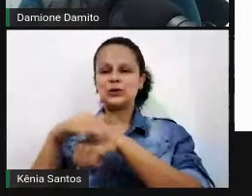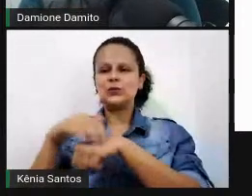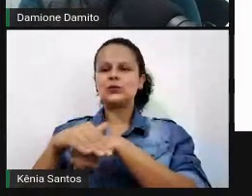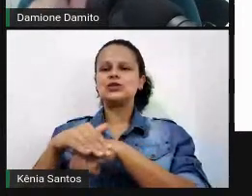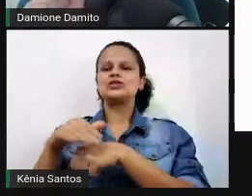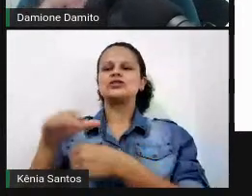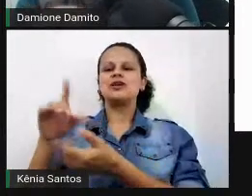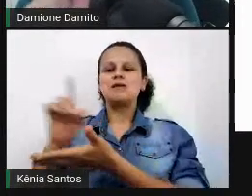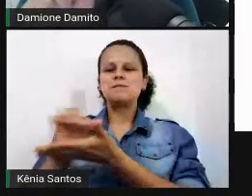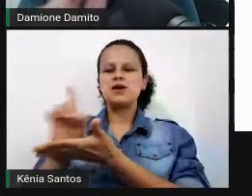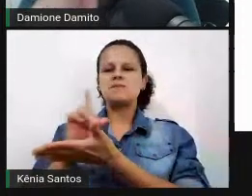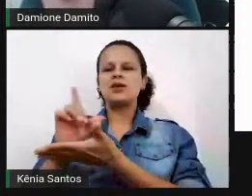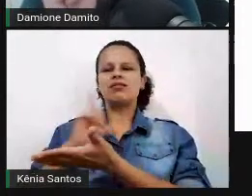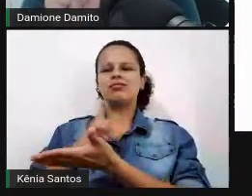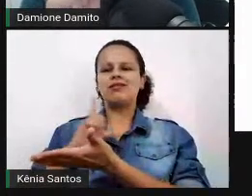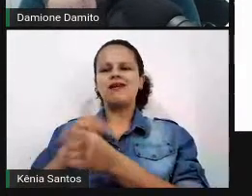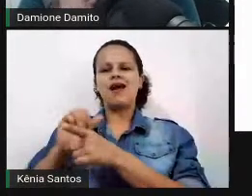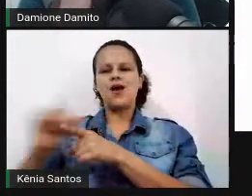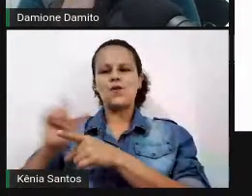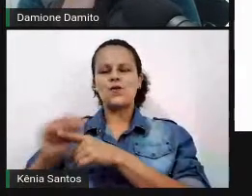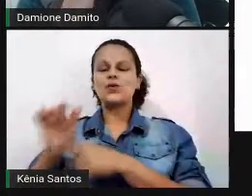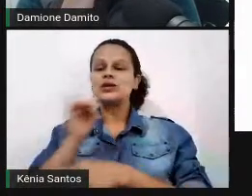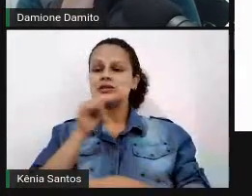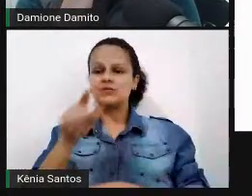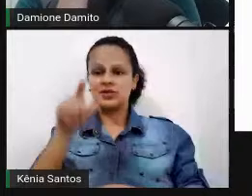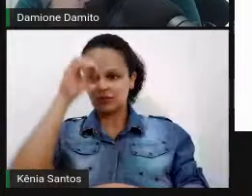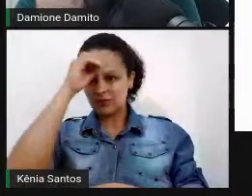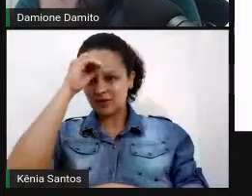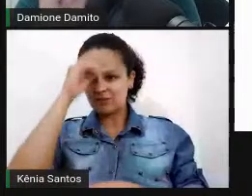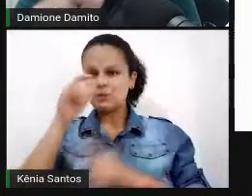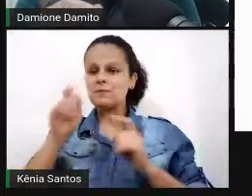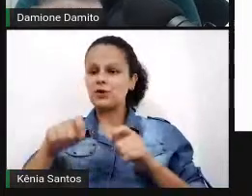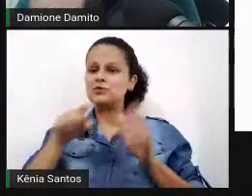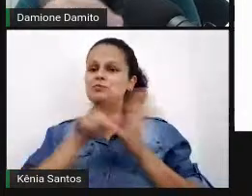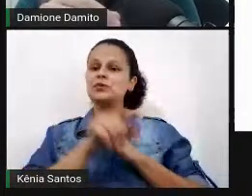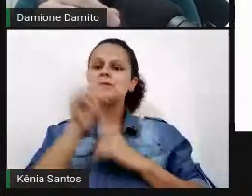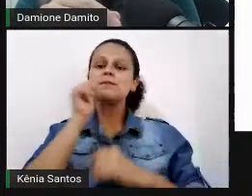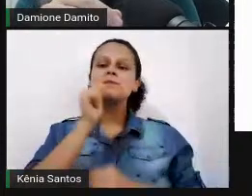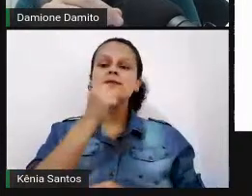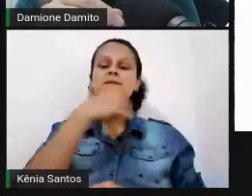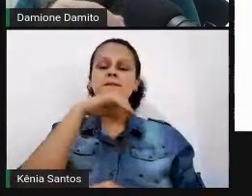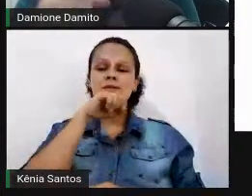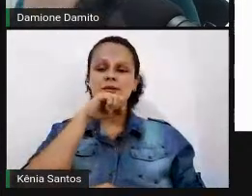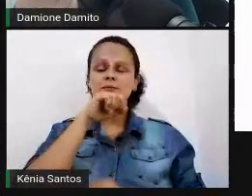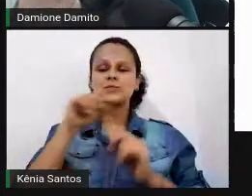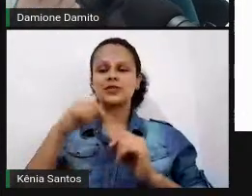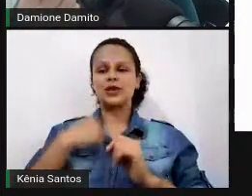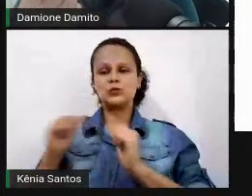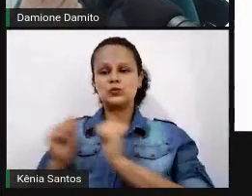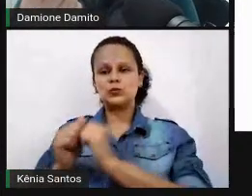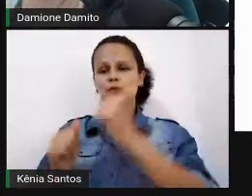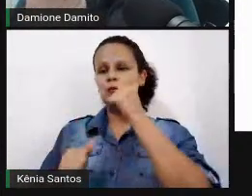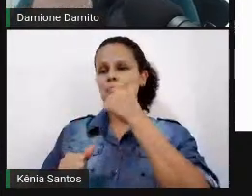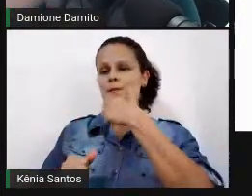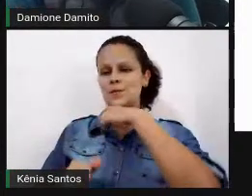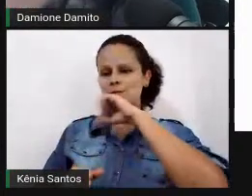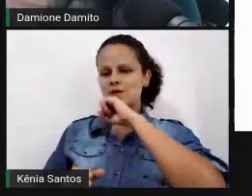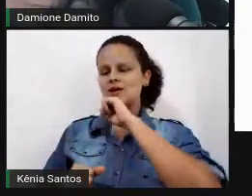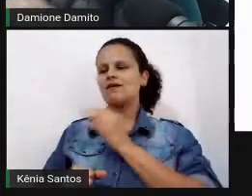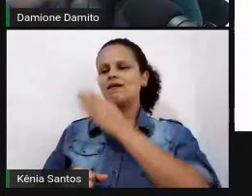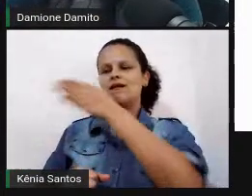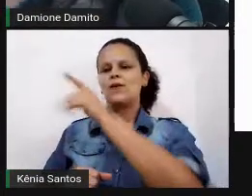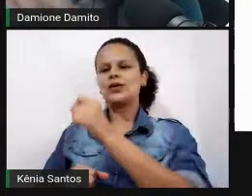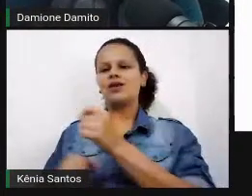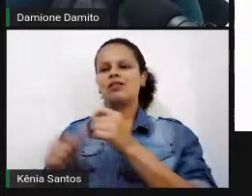fitas, se você não sabe, pergunte para os seus pais, né, eu ia na sexta-feira à noite junto com o meu pai, escolhia uma fita para poder assistir na